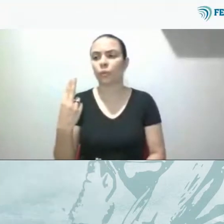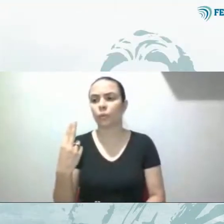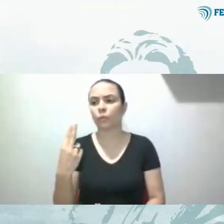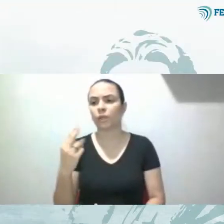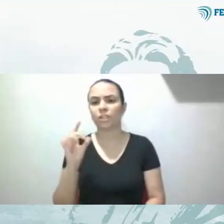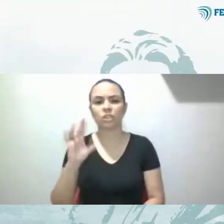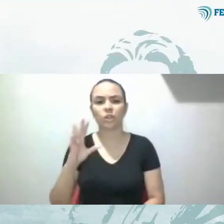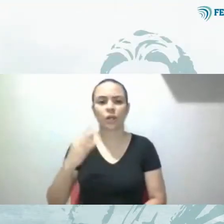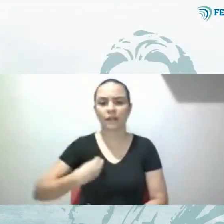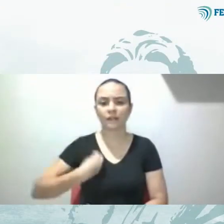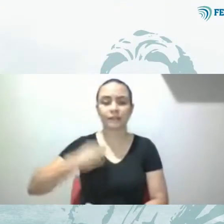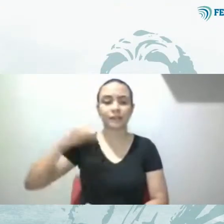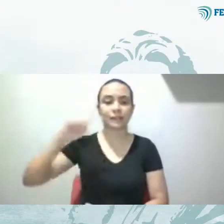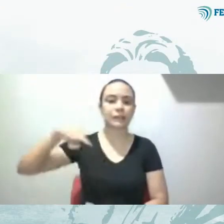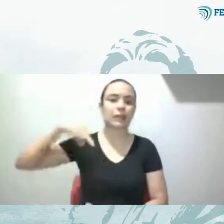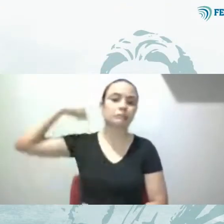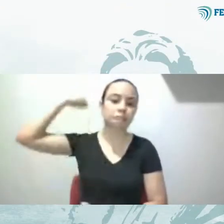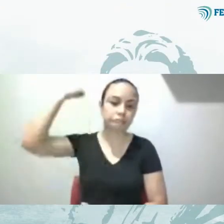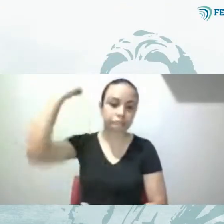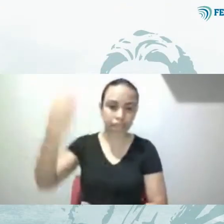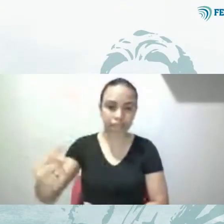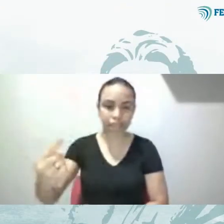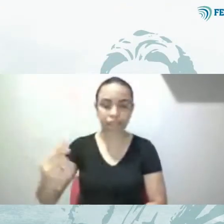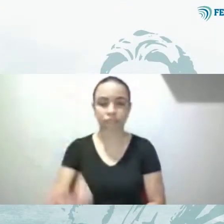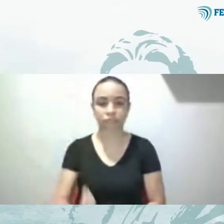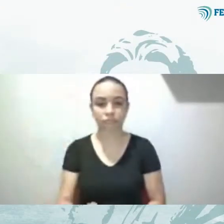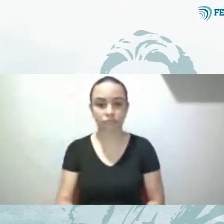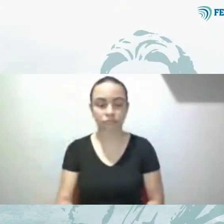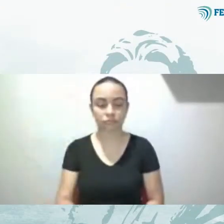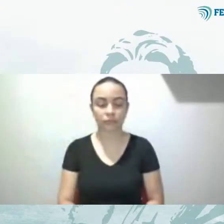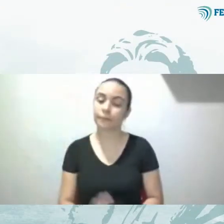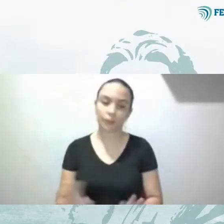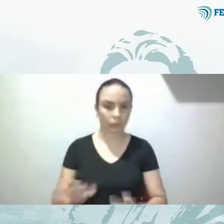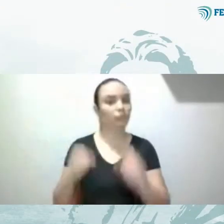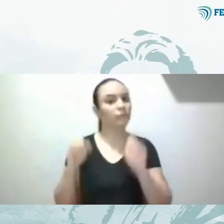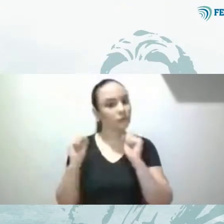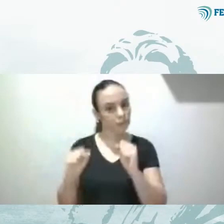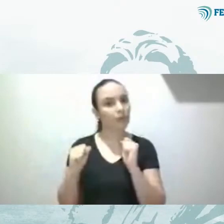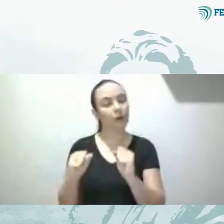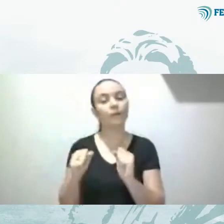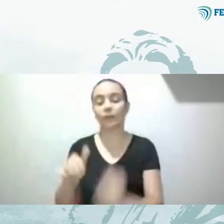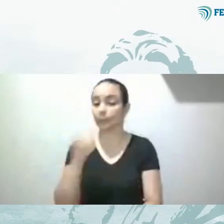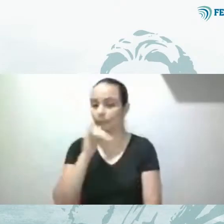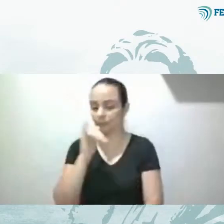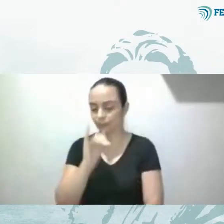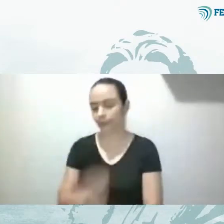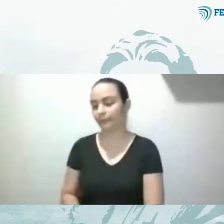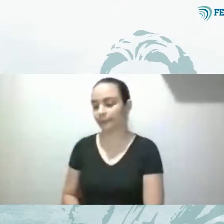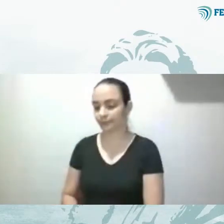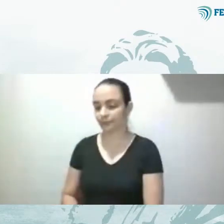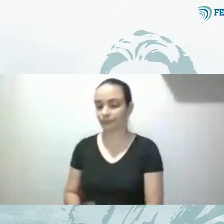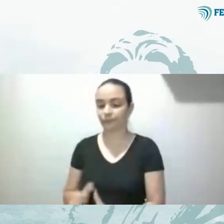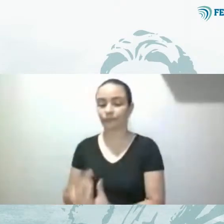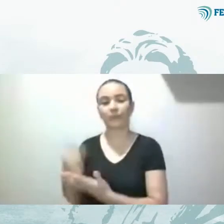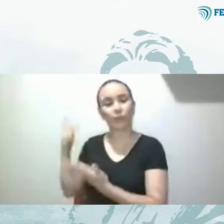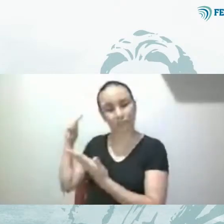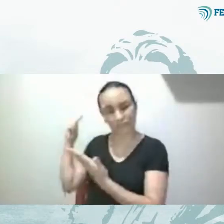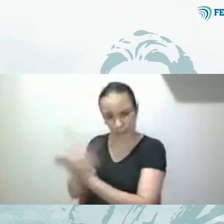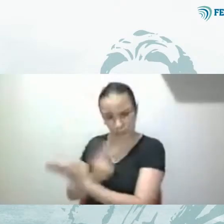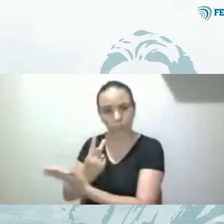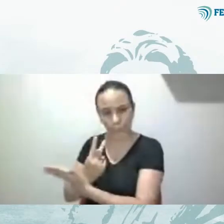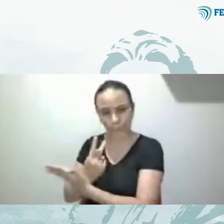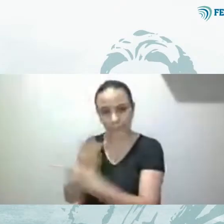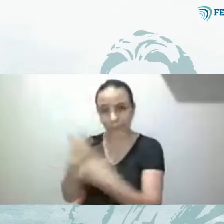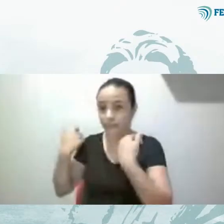Não é o tempo da expiação que determina que ela acabou, mas é você se recuperar. Porque,